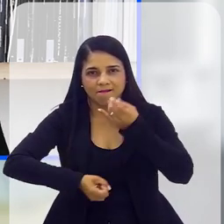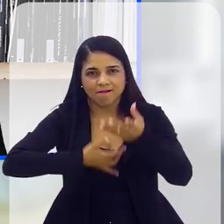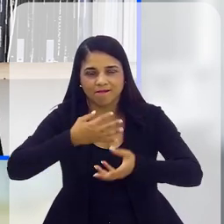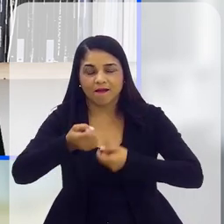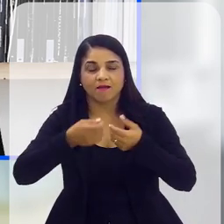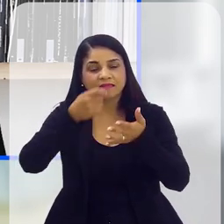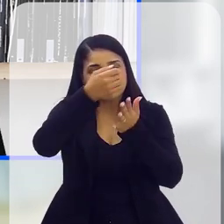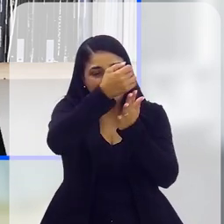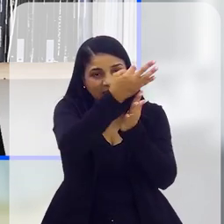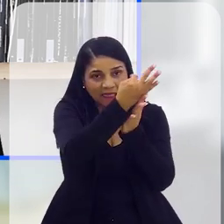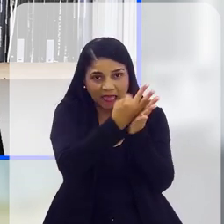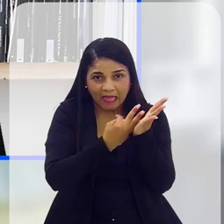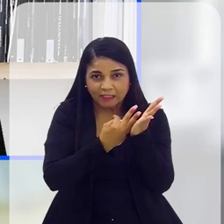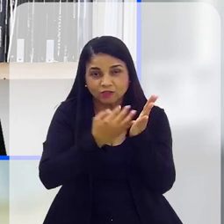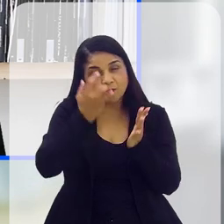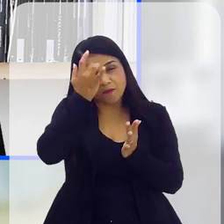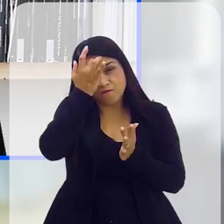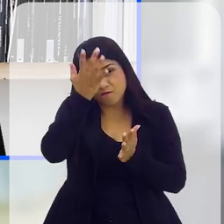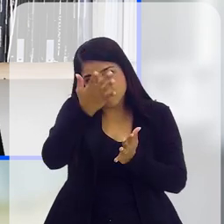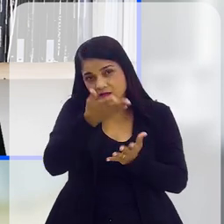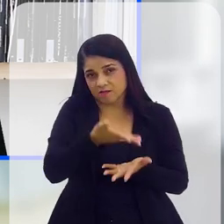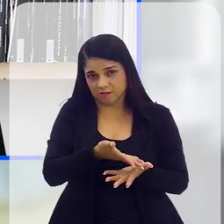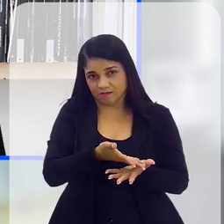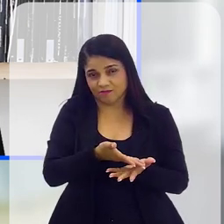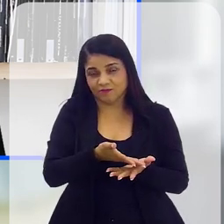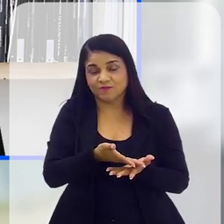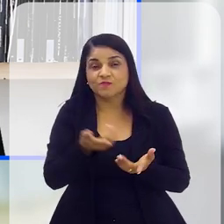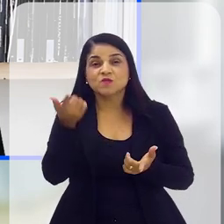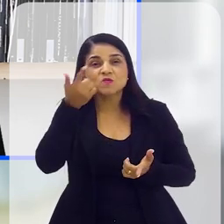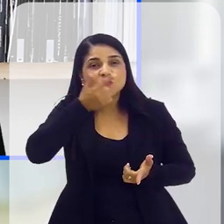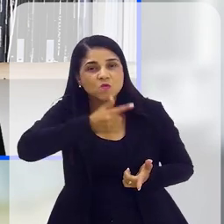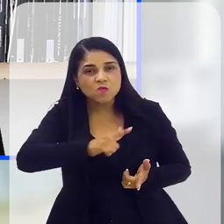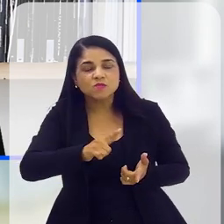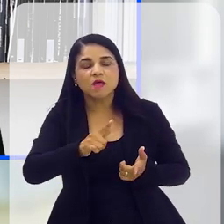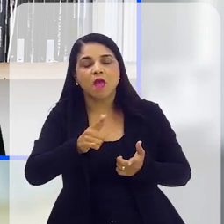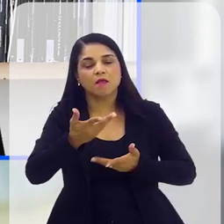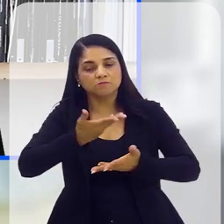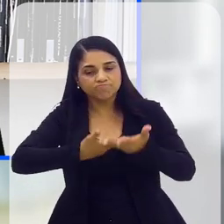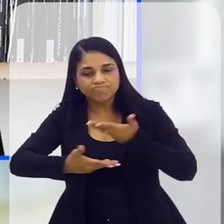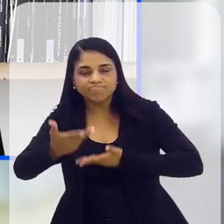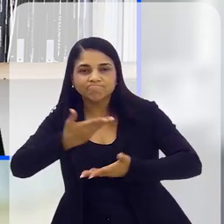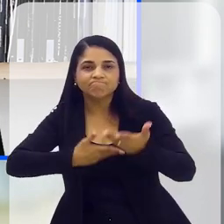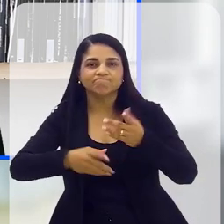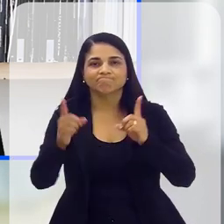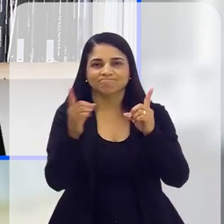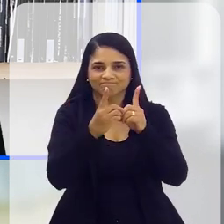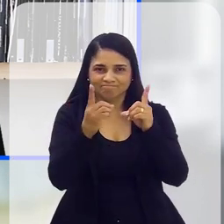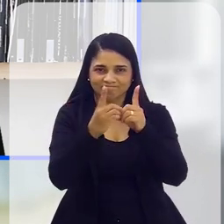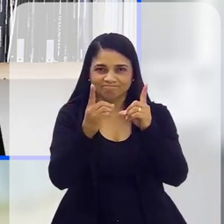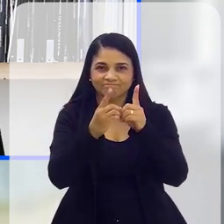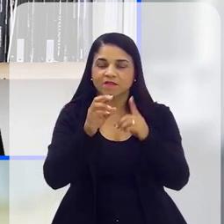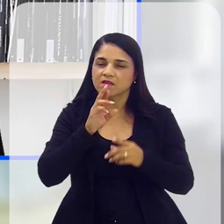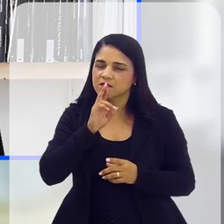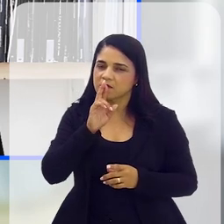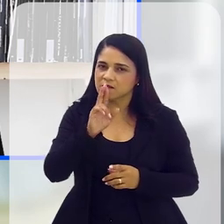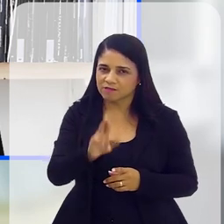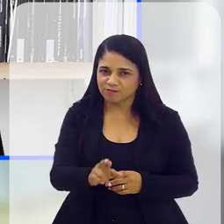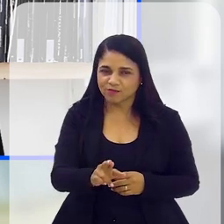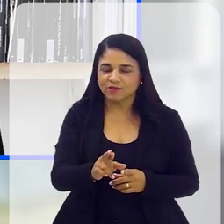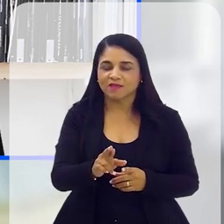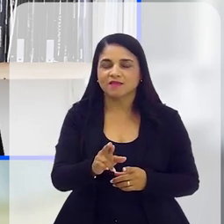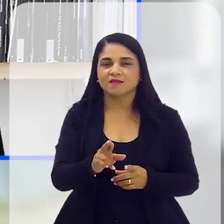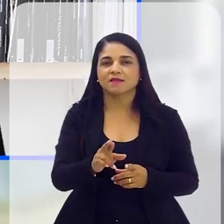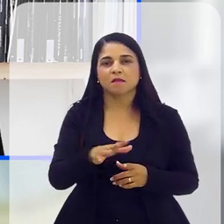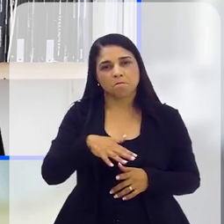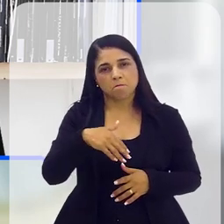digitar, escrever um texto. De repente, para ela é mais fácil e aí vocês conseguem também atender essa pessoa e respondê-la da maneira